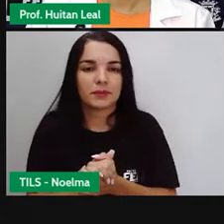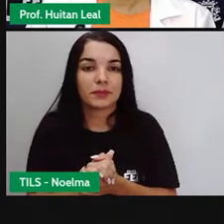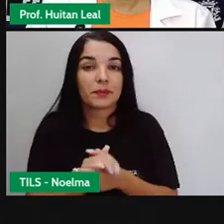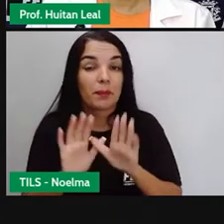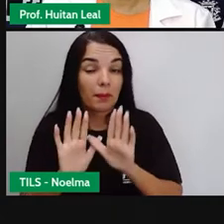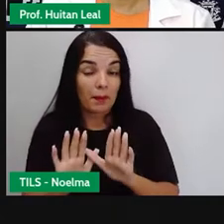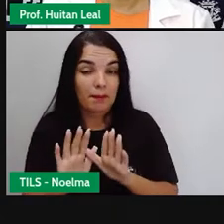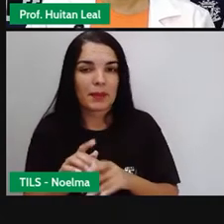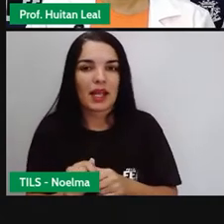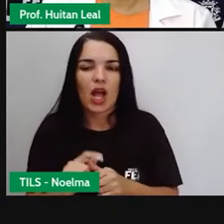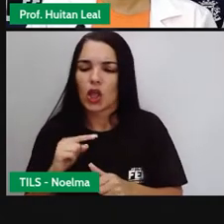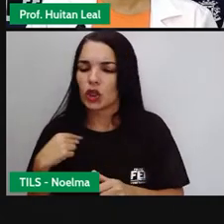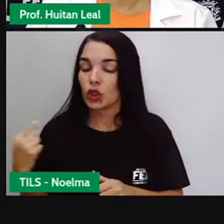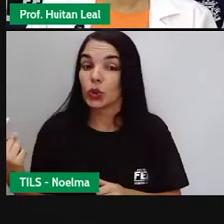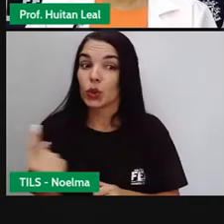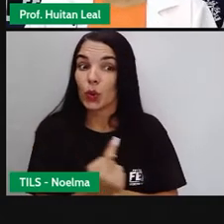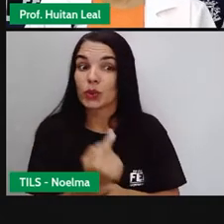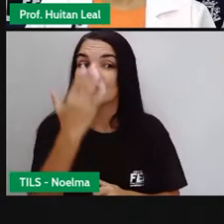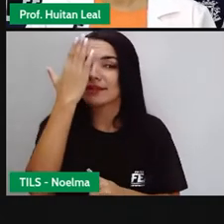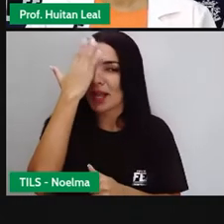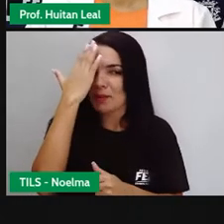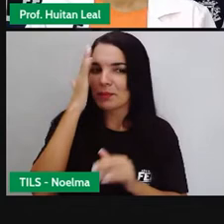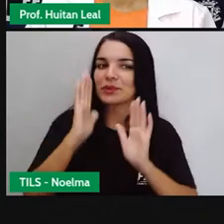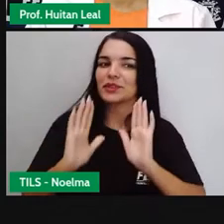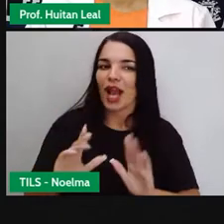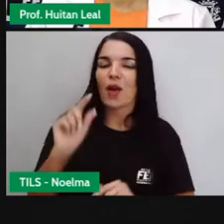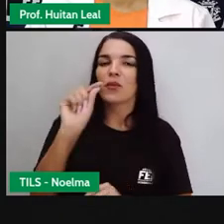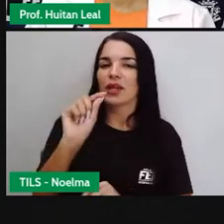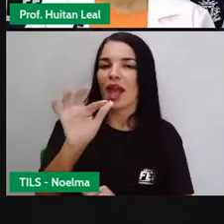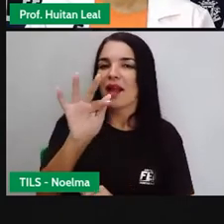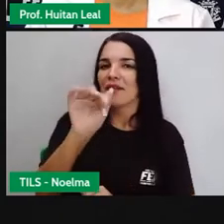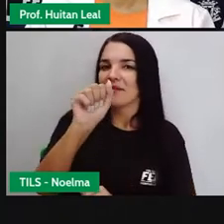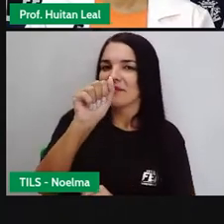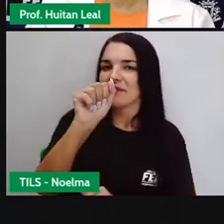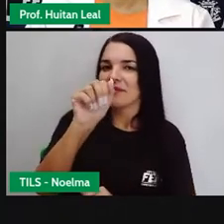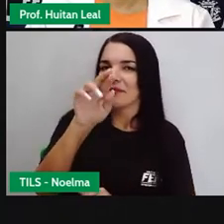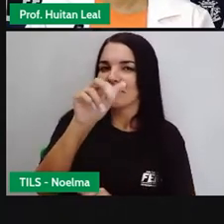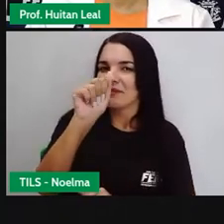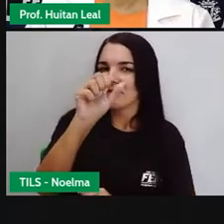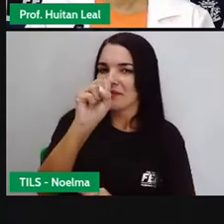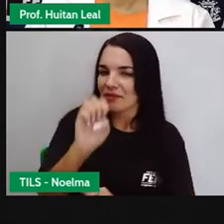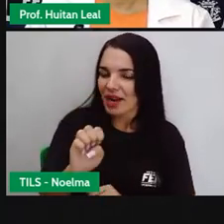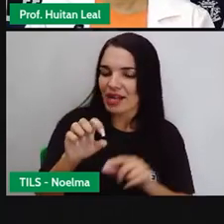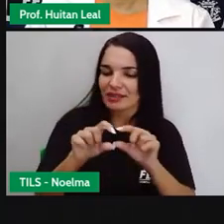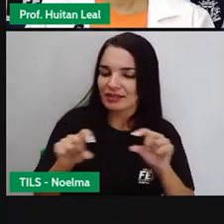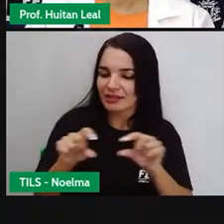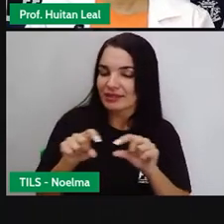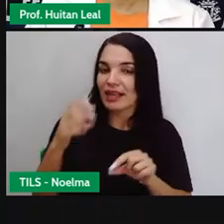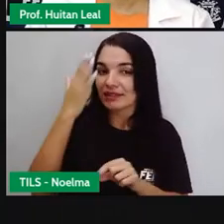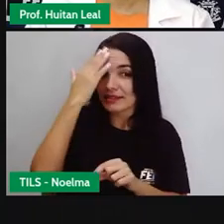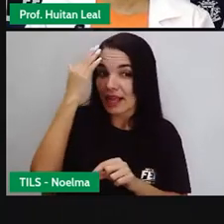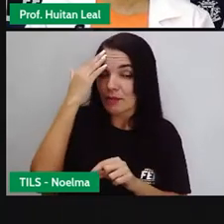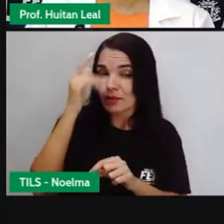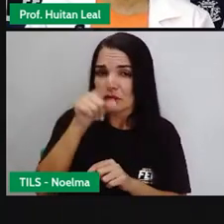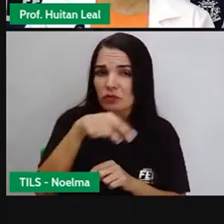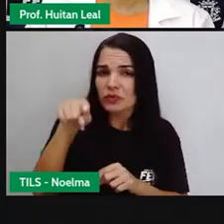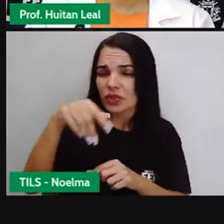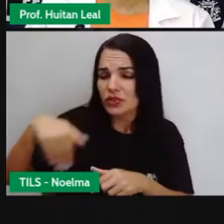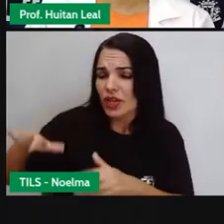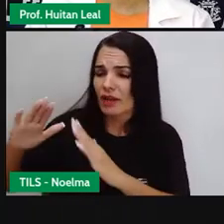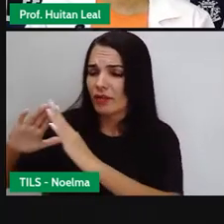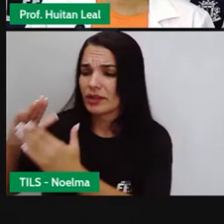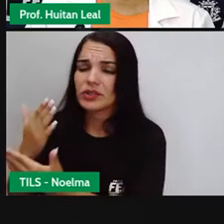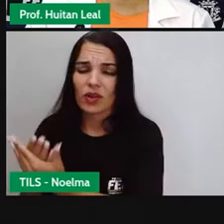Todos sabemos o que é a frase, com certeza. Todo mundo que já foi à escola, mesmo que não foi à escola, intuitivamente